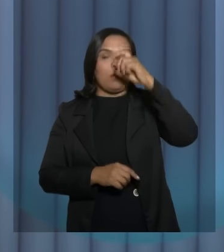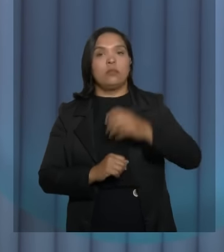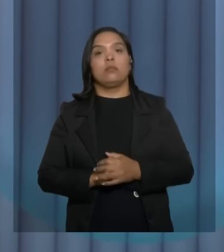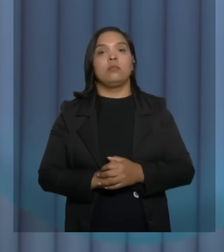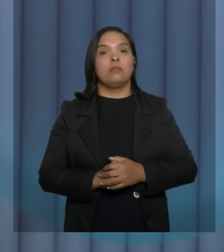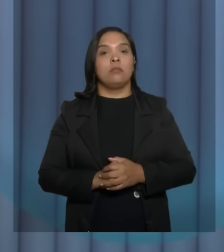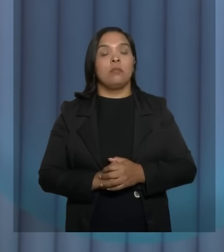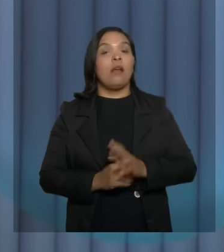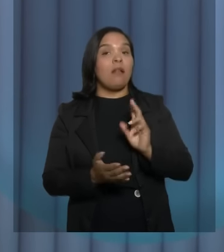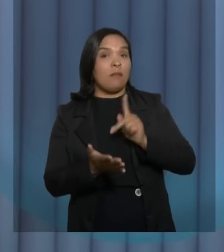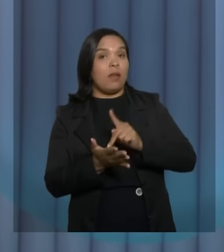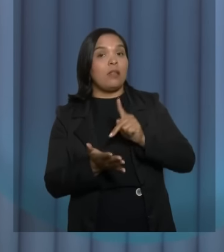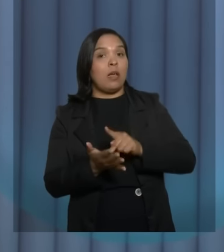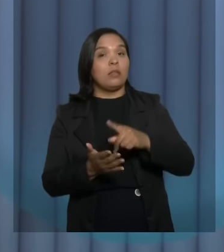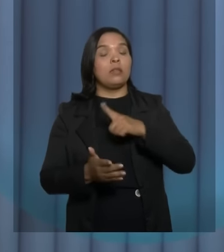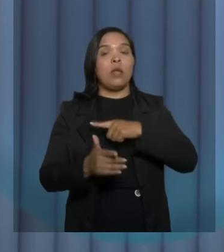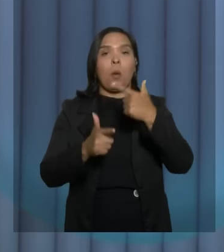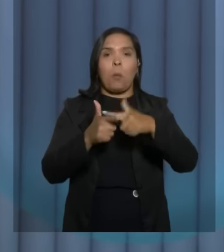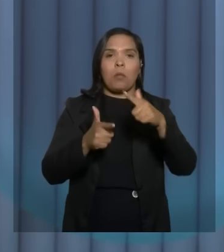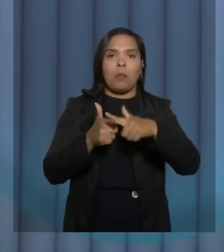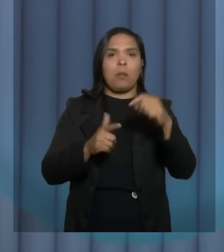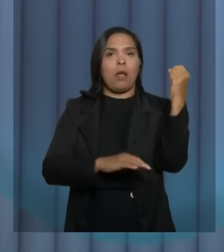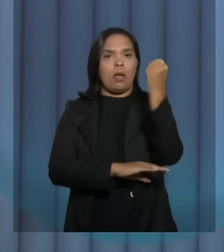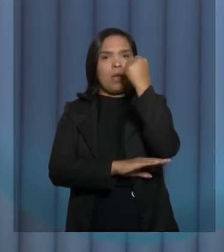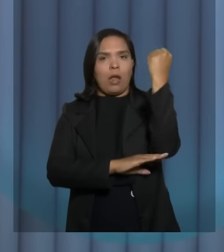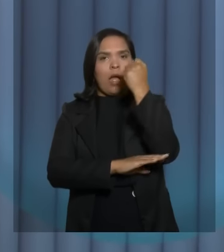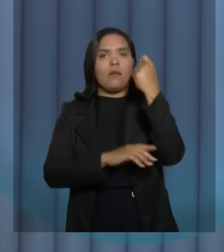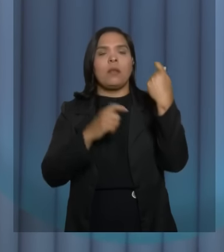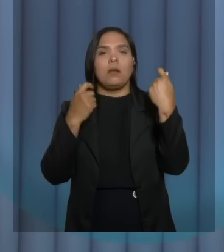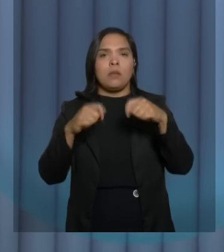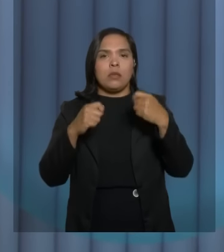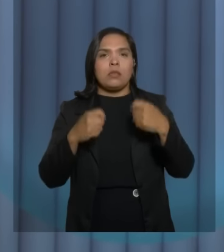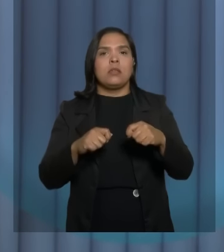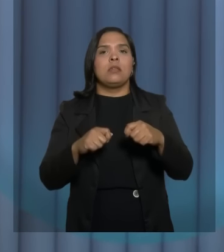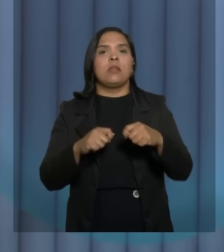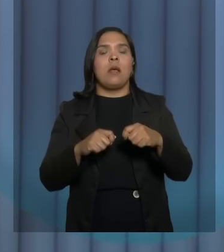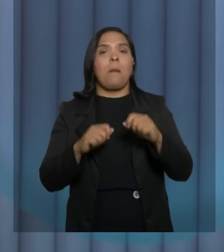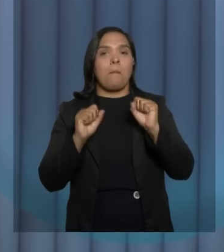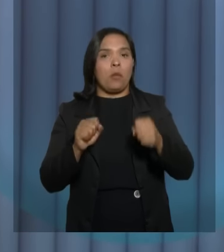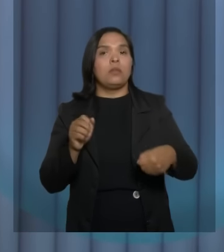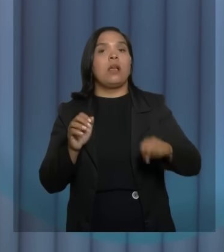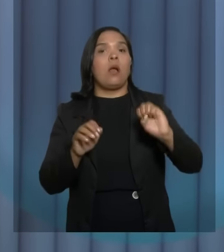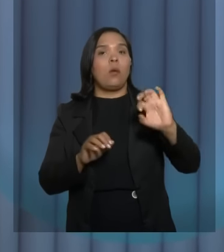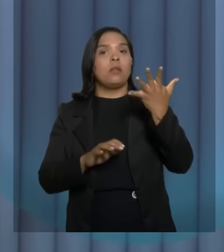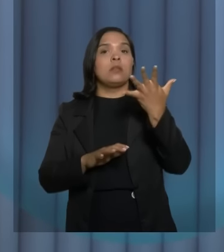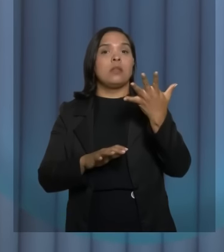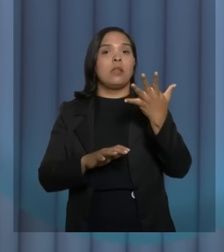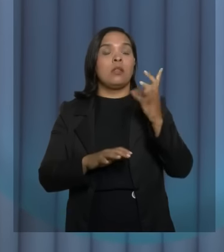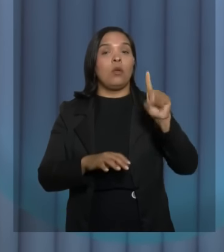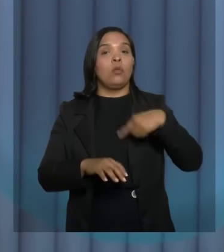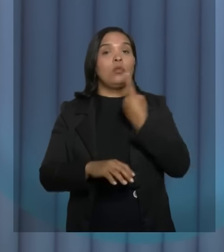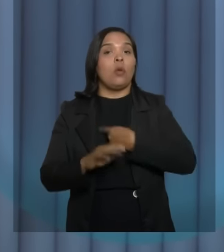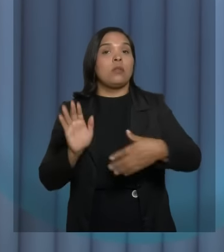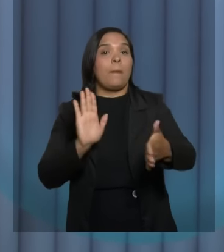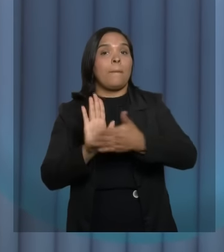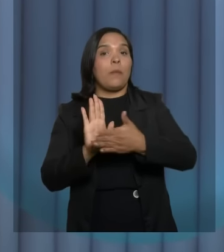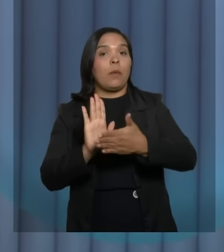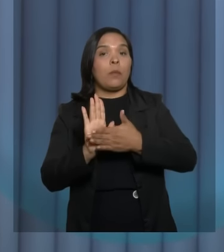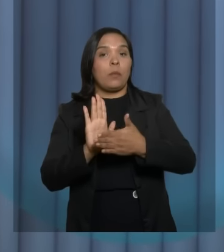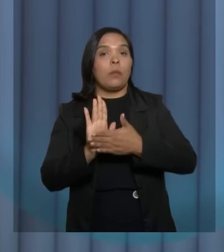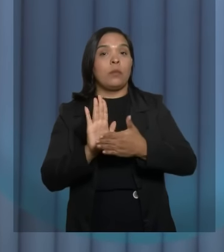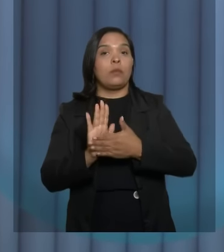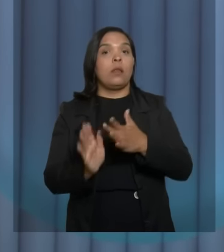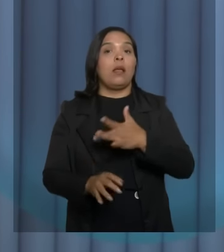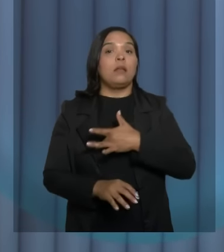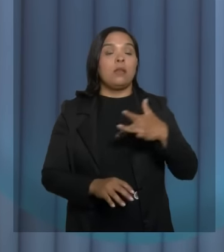ser sincero, quando tem um problema mais sério, precisa suturar e tudo mais, pode chegar até uma hora. É isso que a gente está propondo para a Vitória da Conquista. A